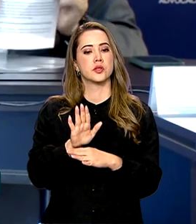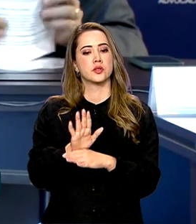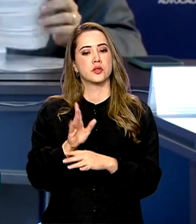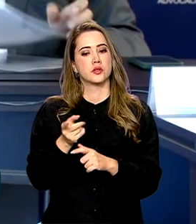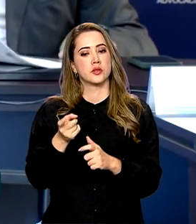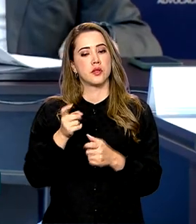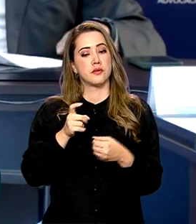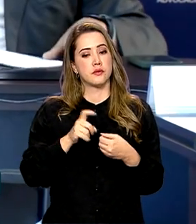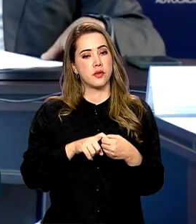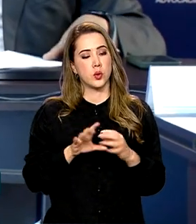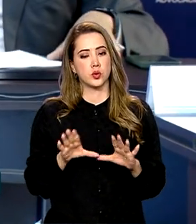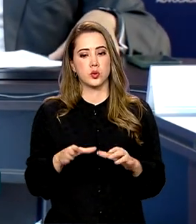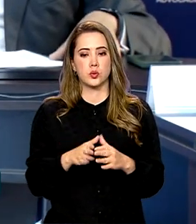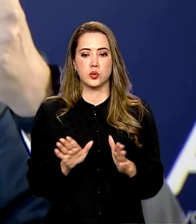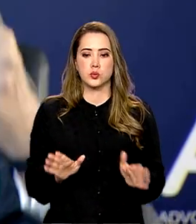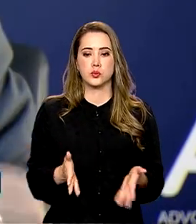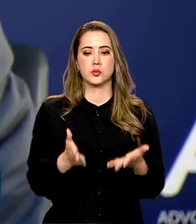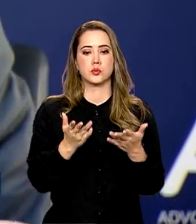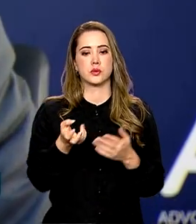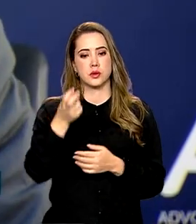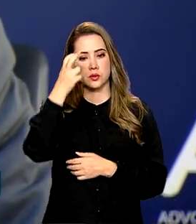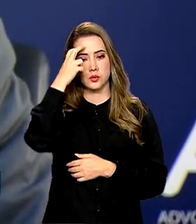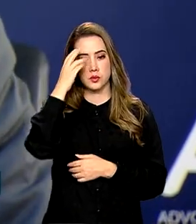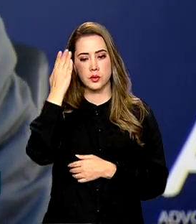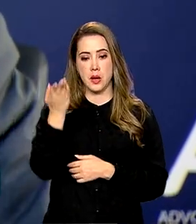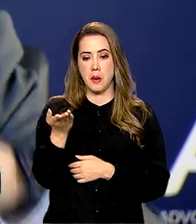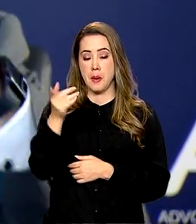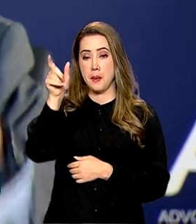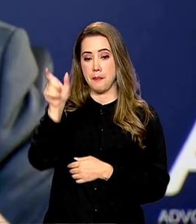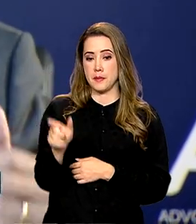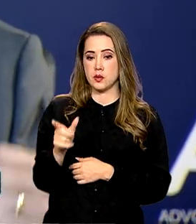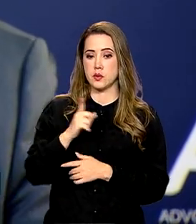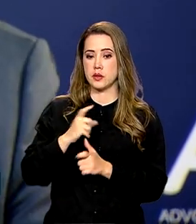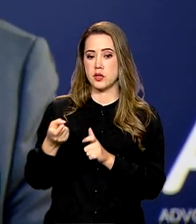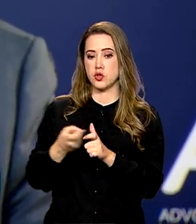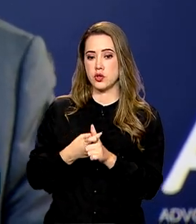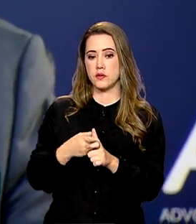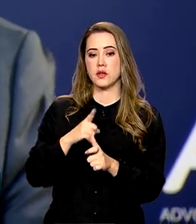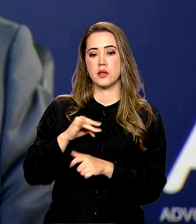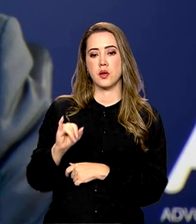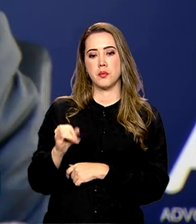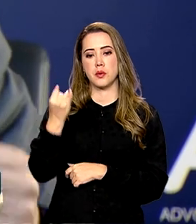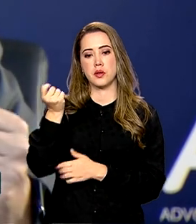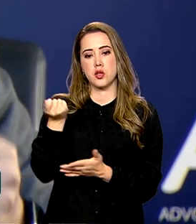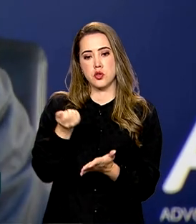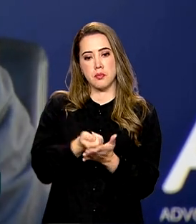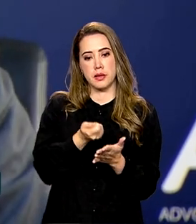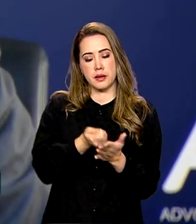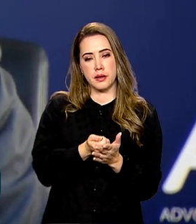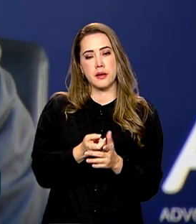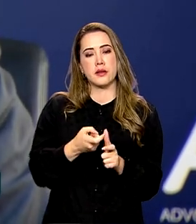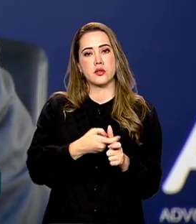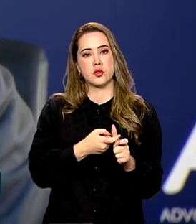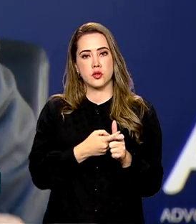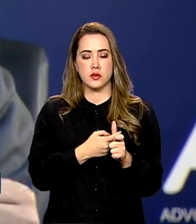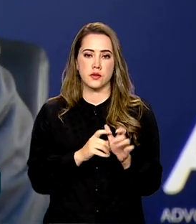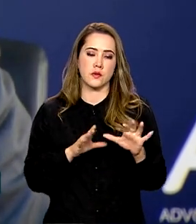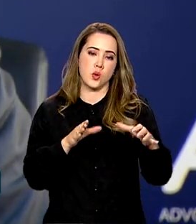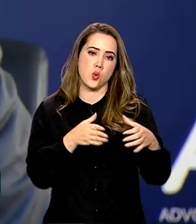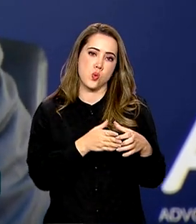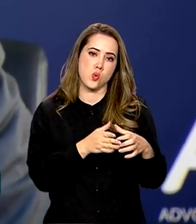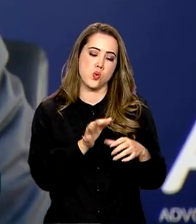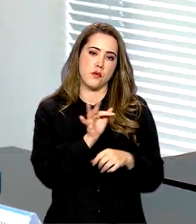retomada do setor cultural. O devedor terá a oportunidade de quitar as dívidas com as autarquias e